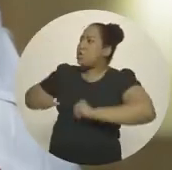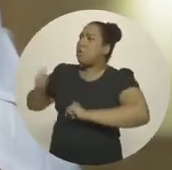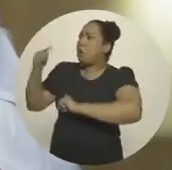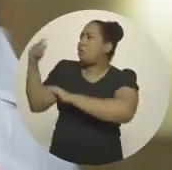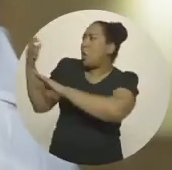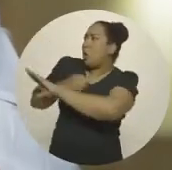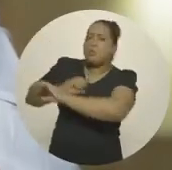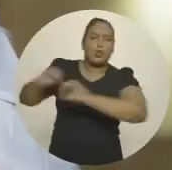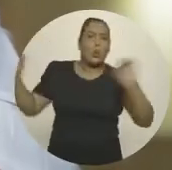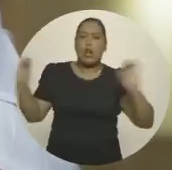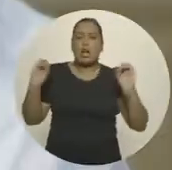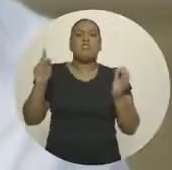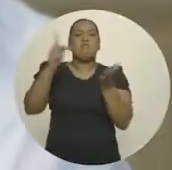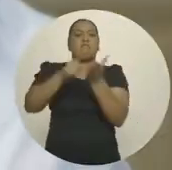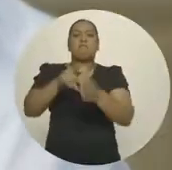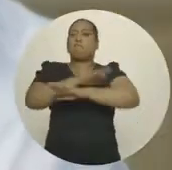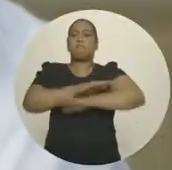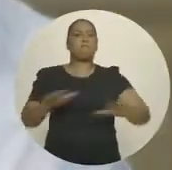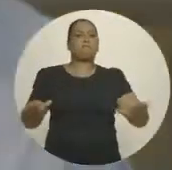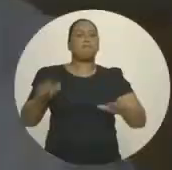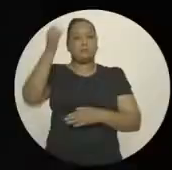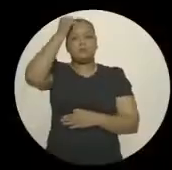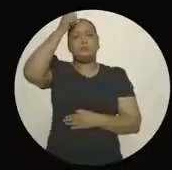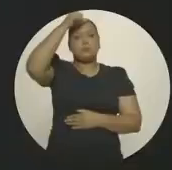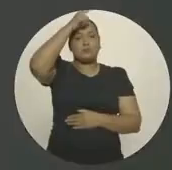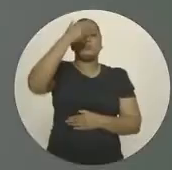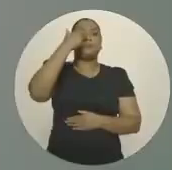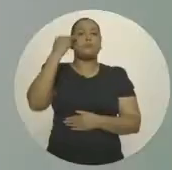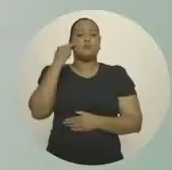manchado pela corrupção. É o que há.